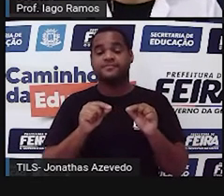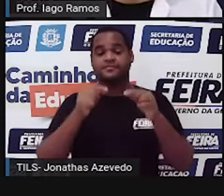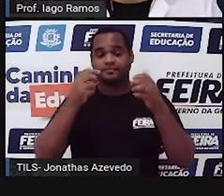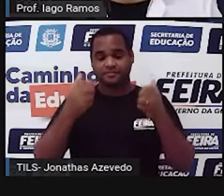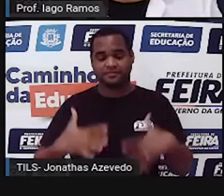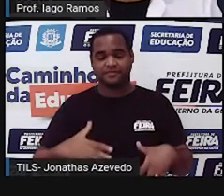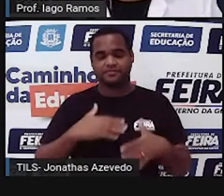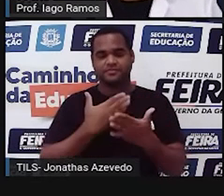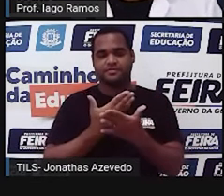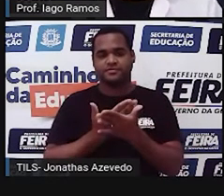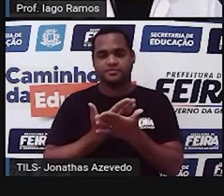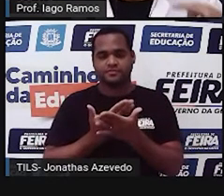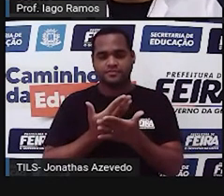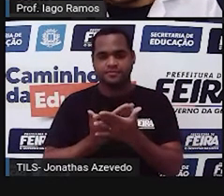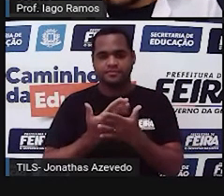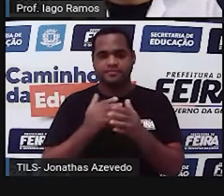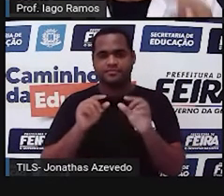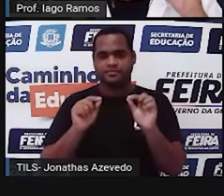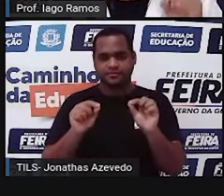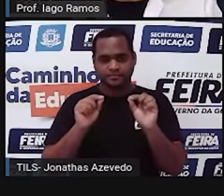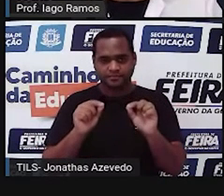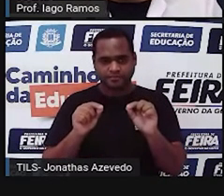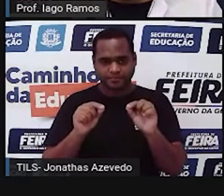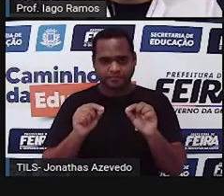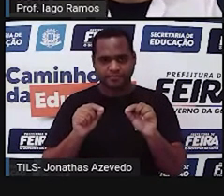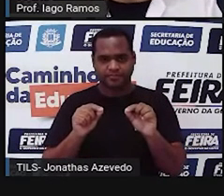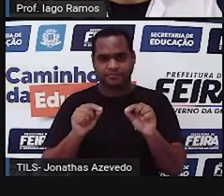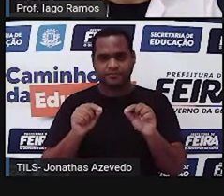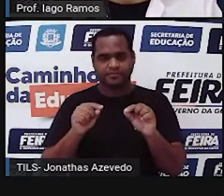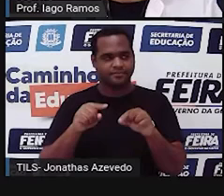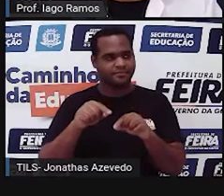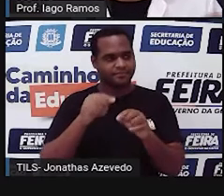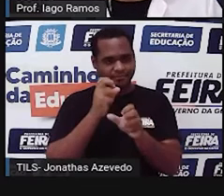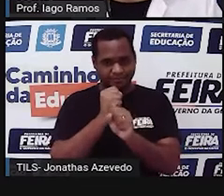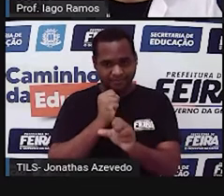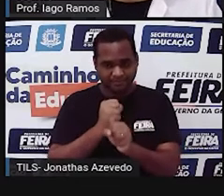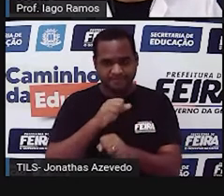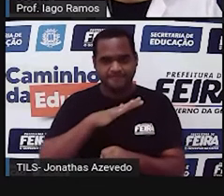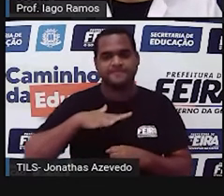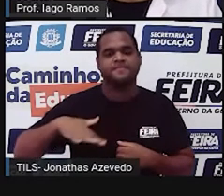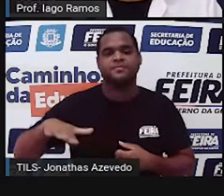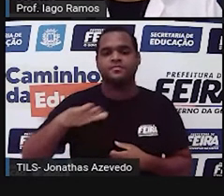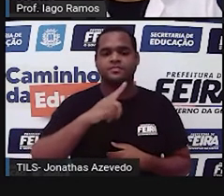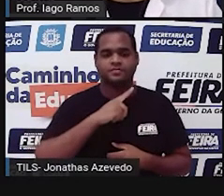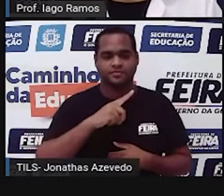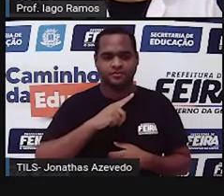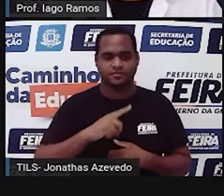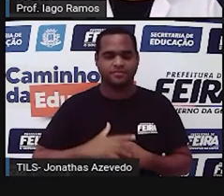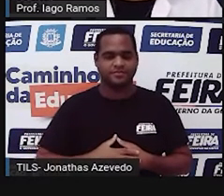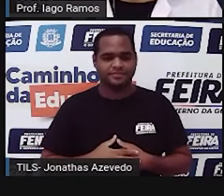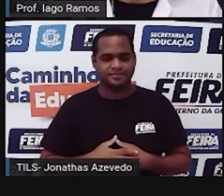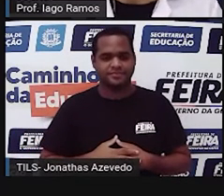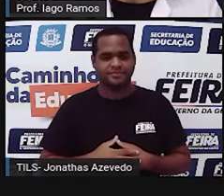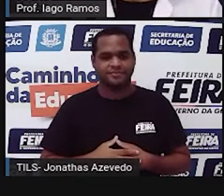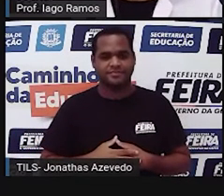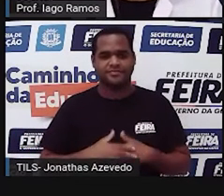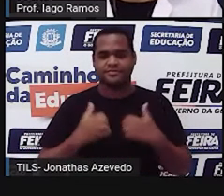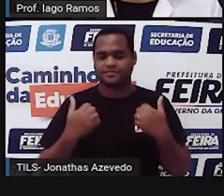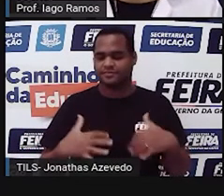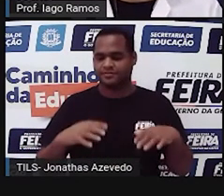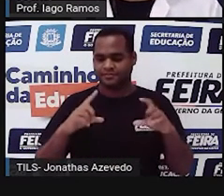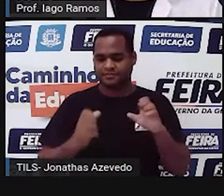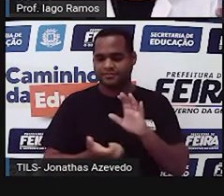estudando uma coisa chamada de cálculo de área, tá? Calcular a área de polígonos, de figuras